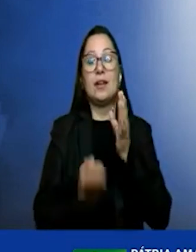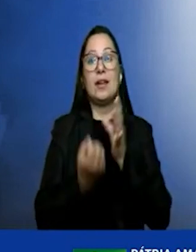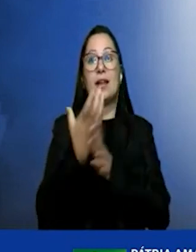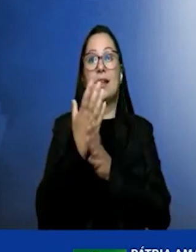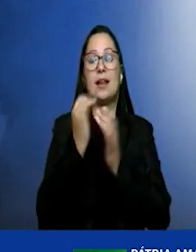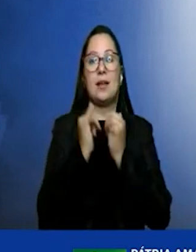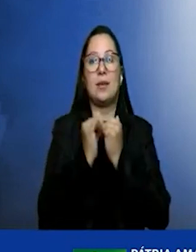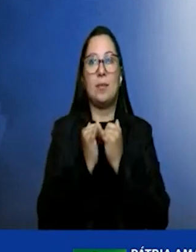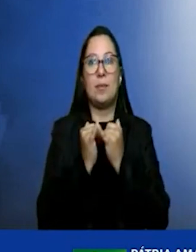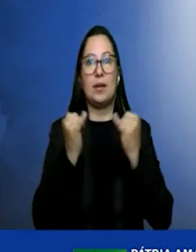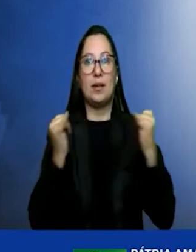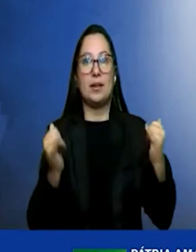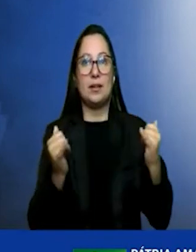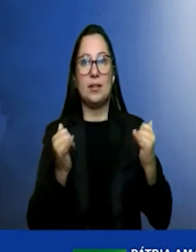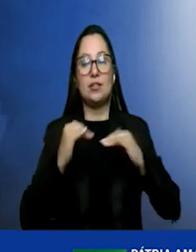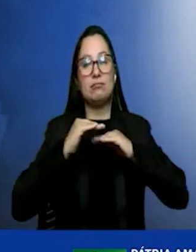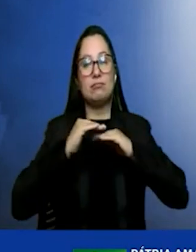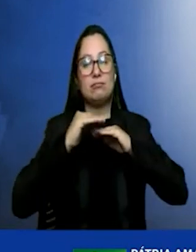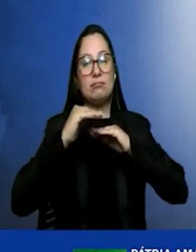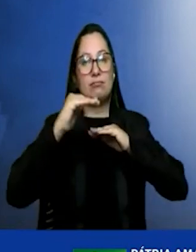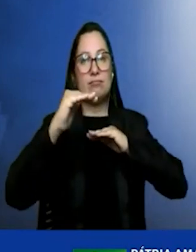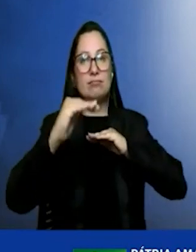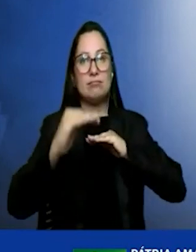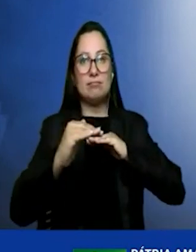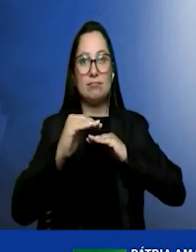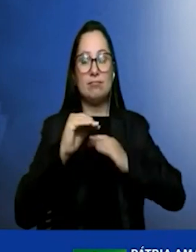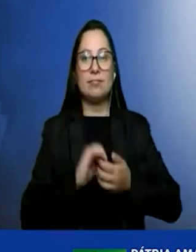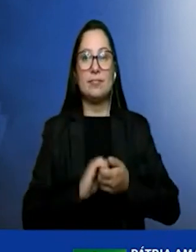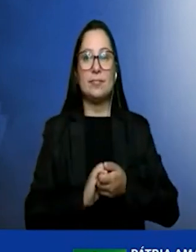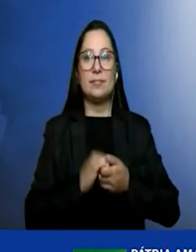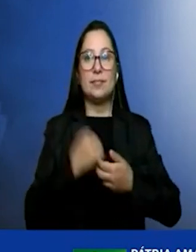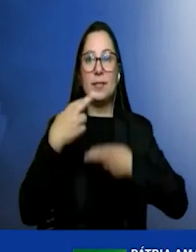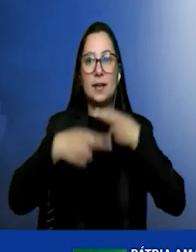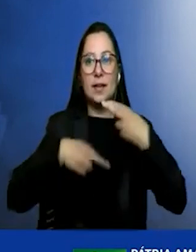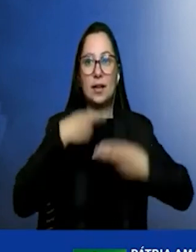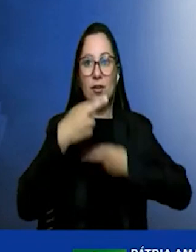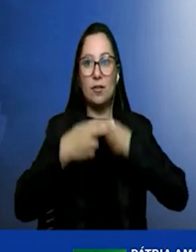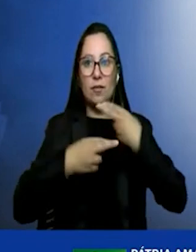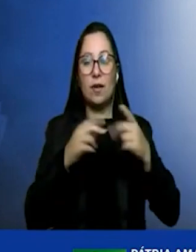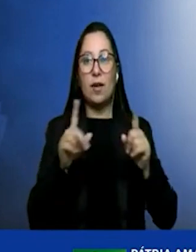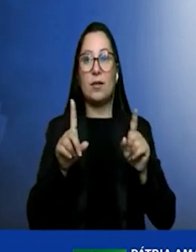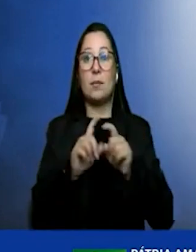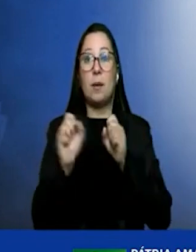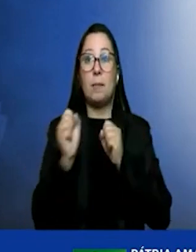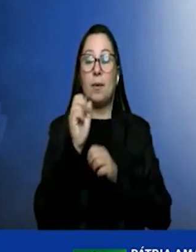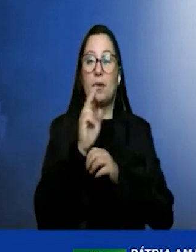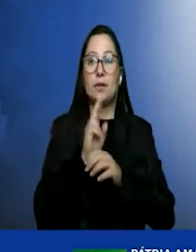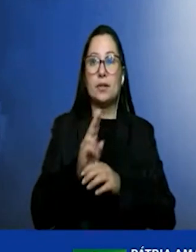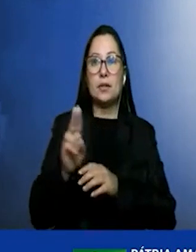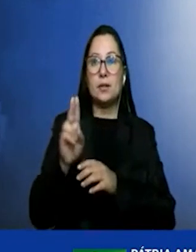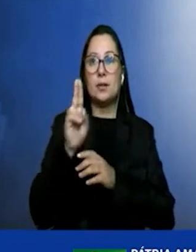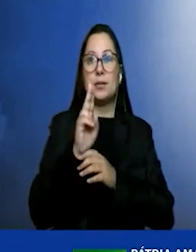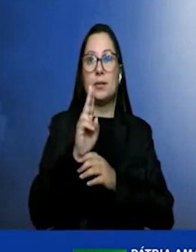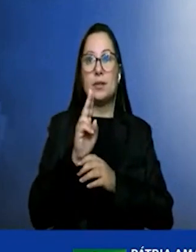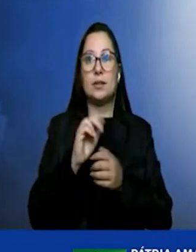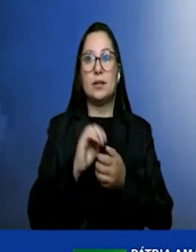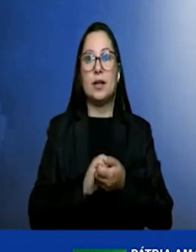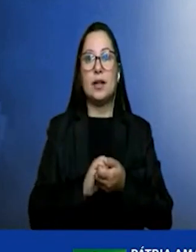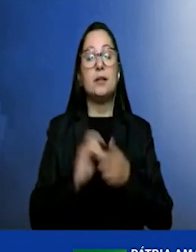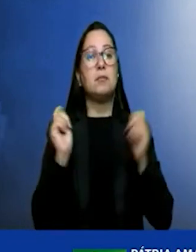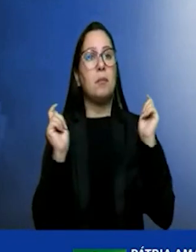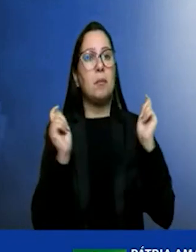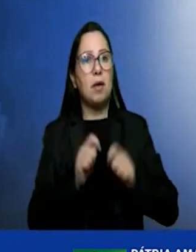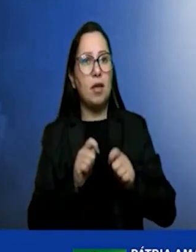estável, renovável e que poderá ser utilizado com eficiência nos